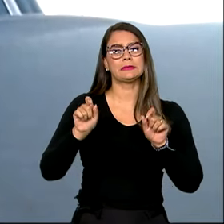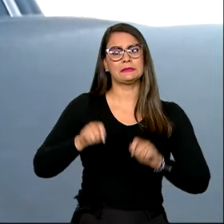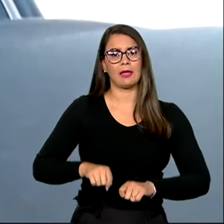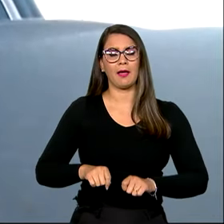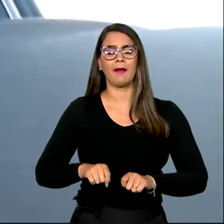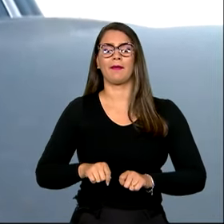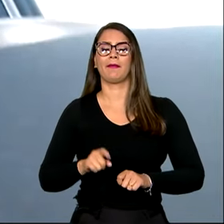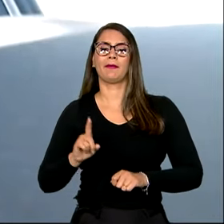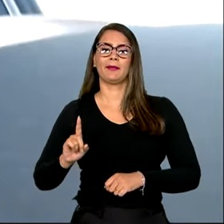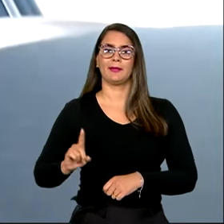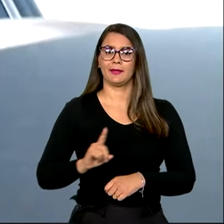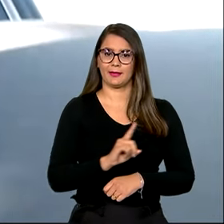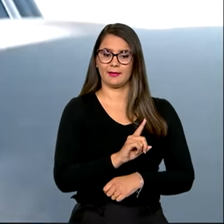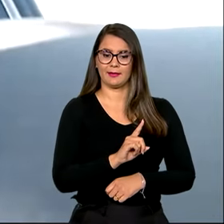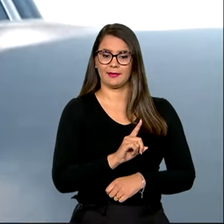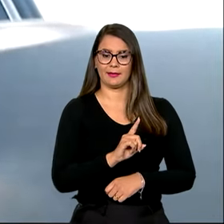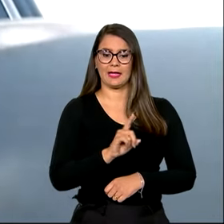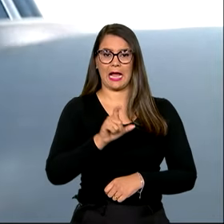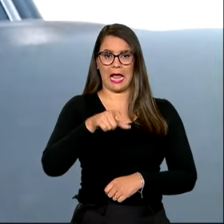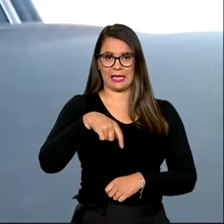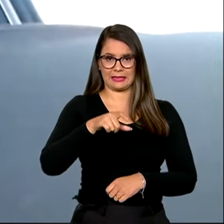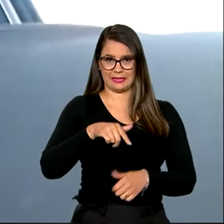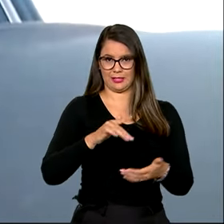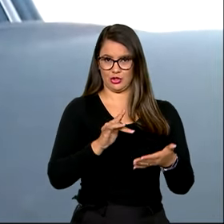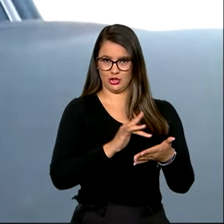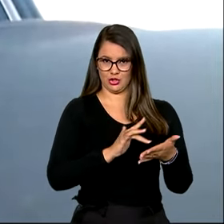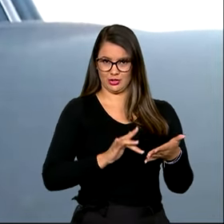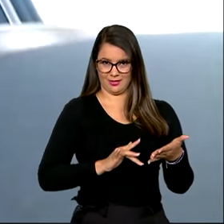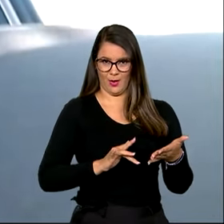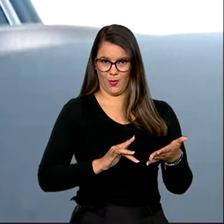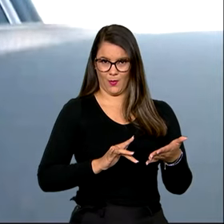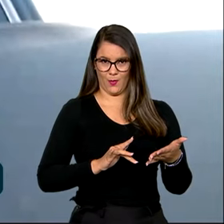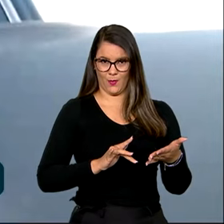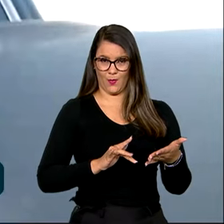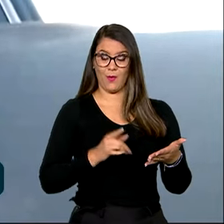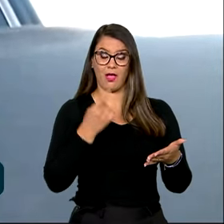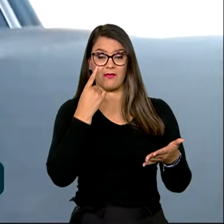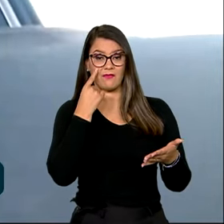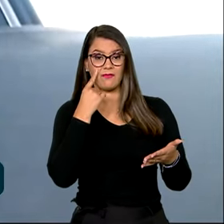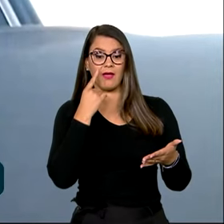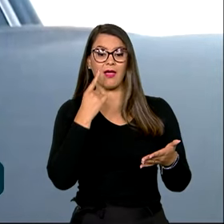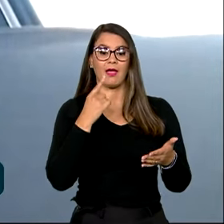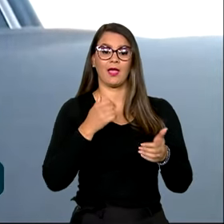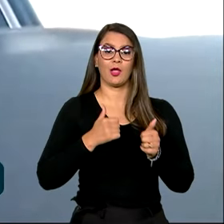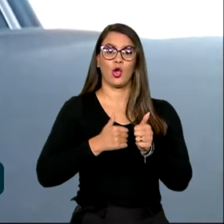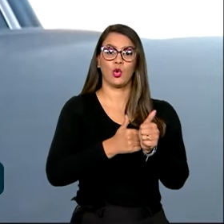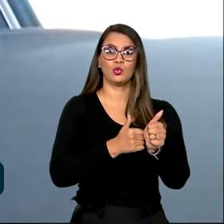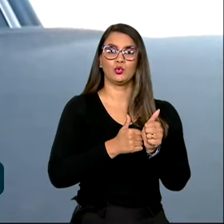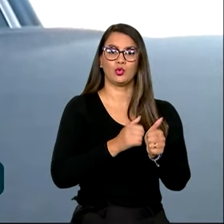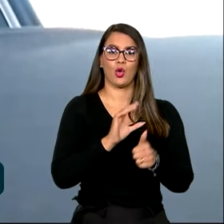carteira digital, aí você vai em condutor,